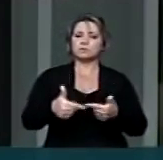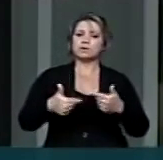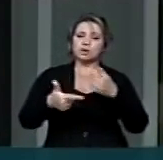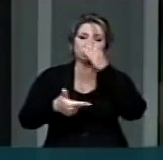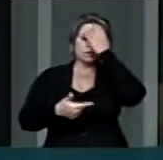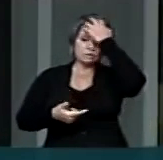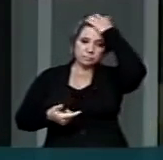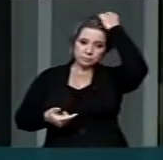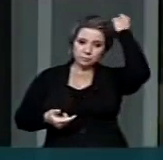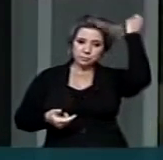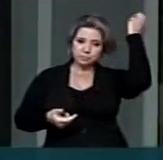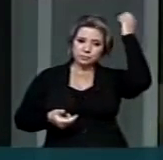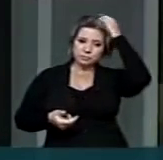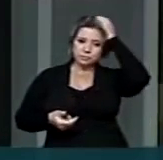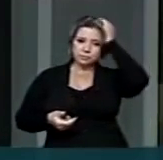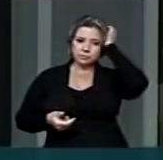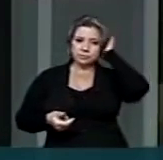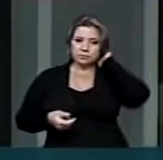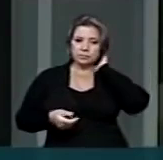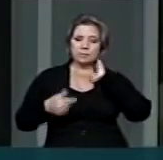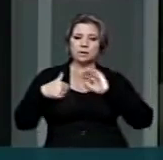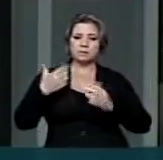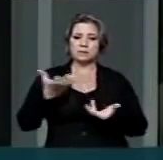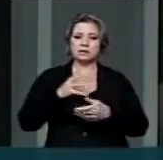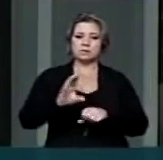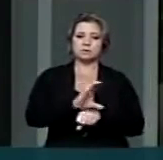uma constituinte...